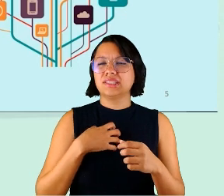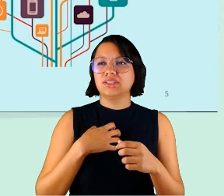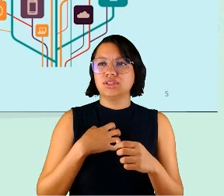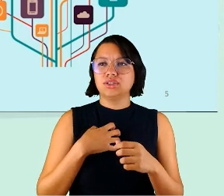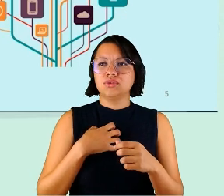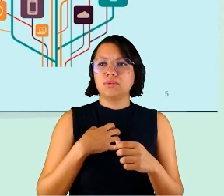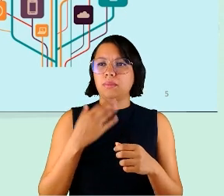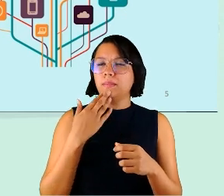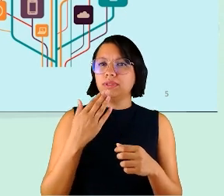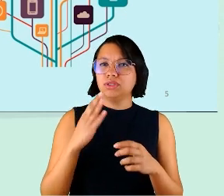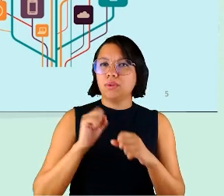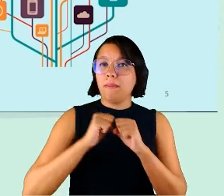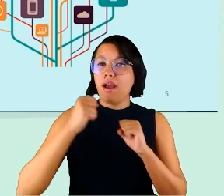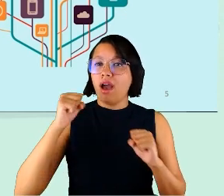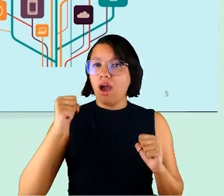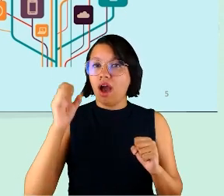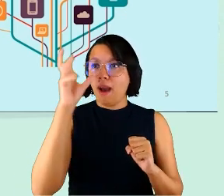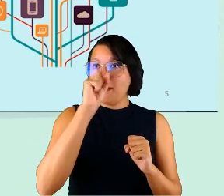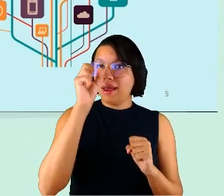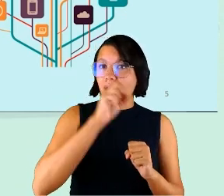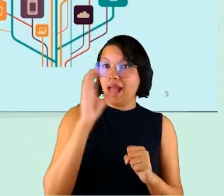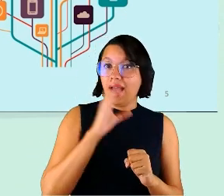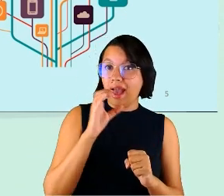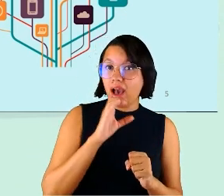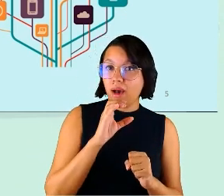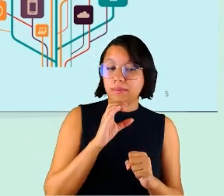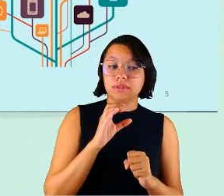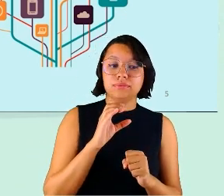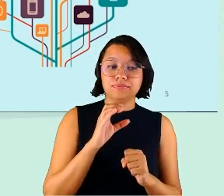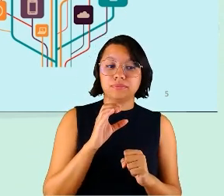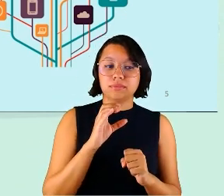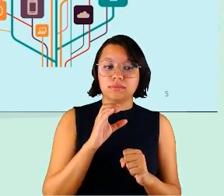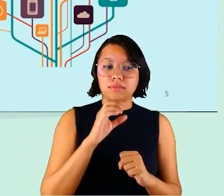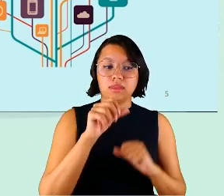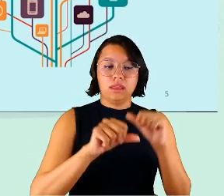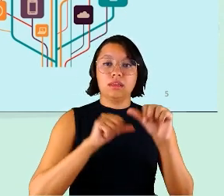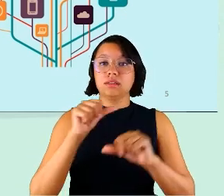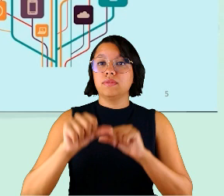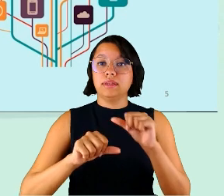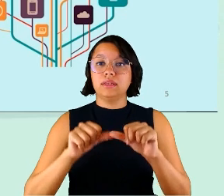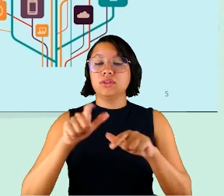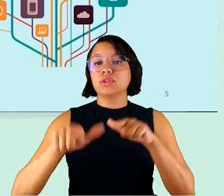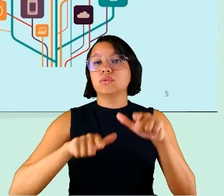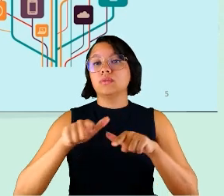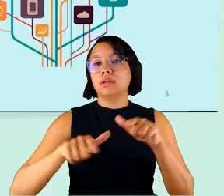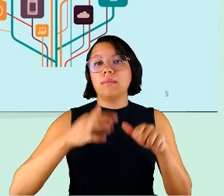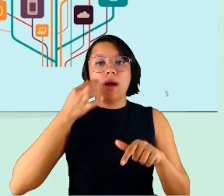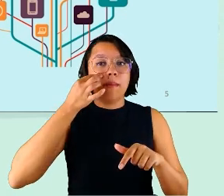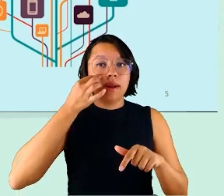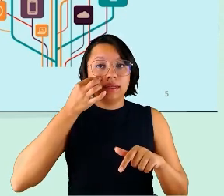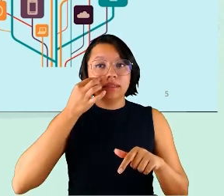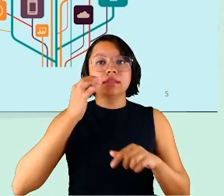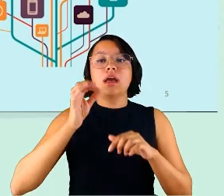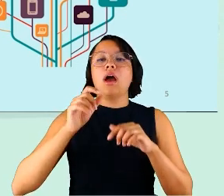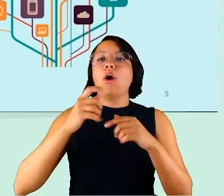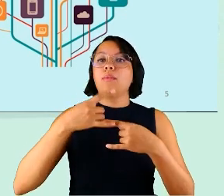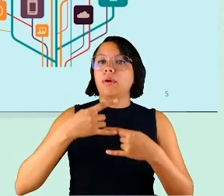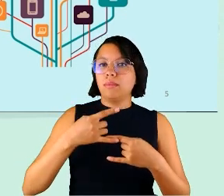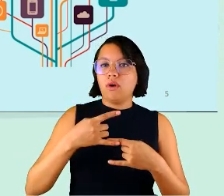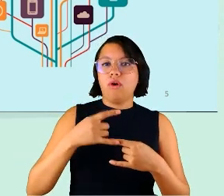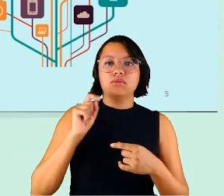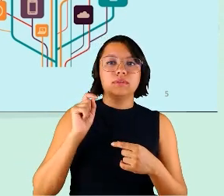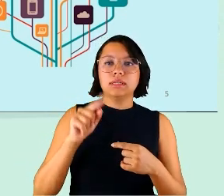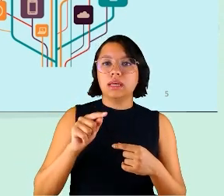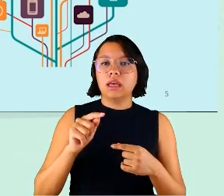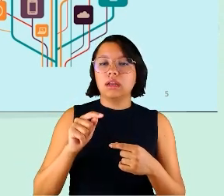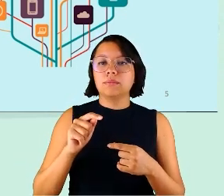demanda de aprendizagem imediata da transição do trabalho presencial para o remoto, que era